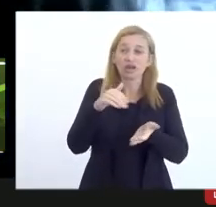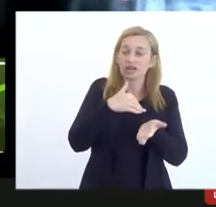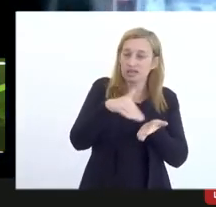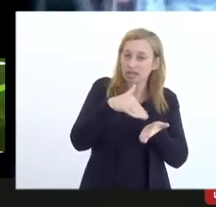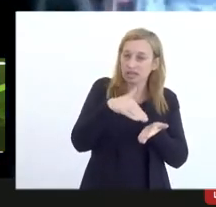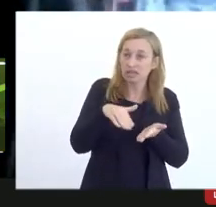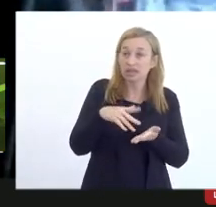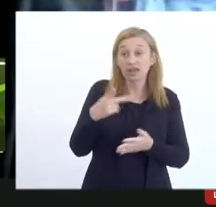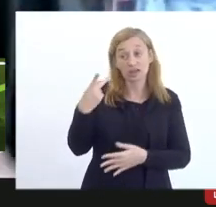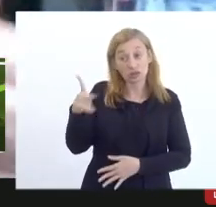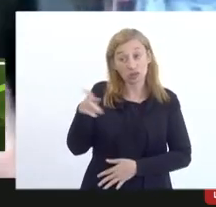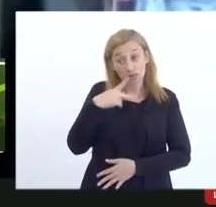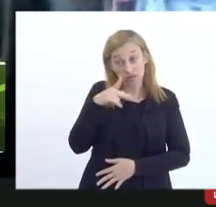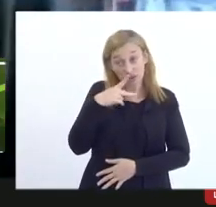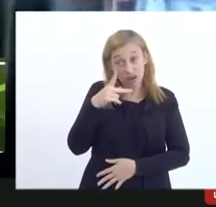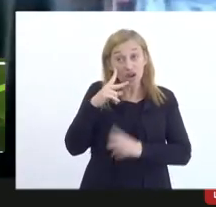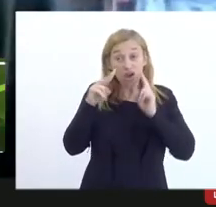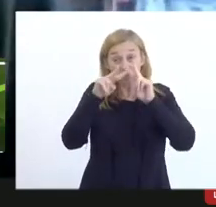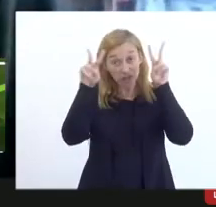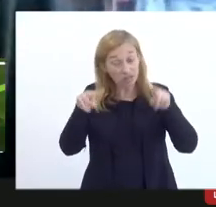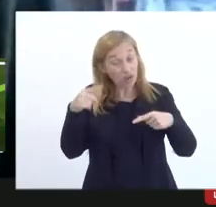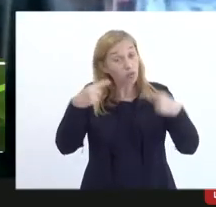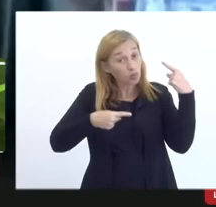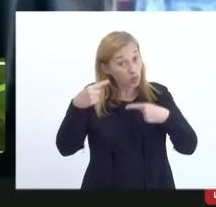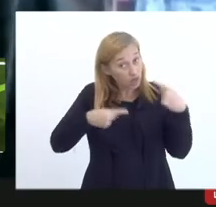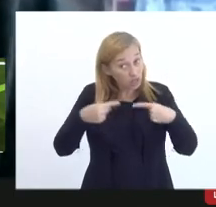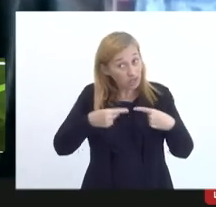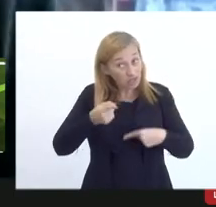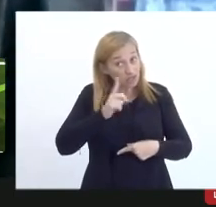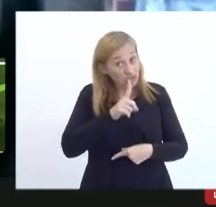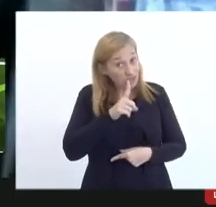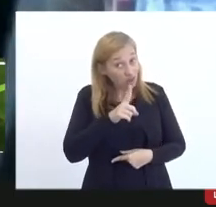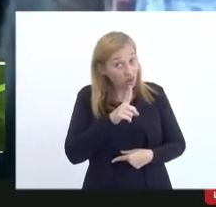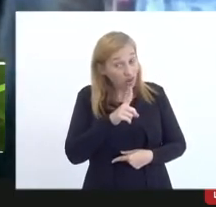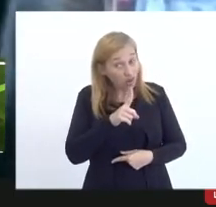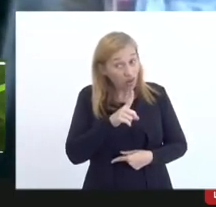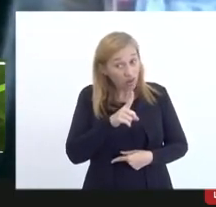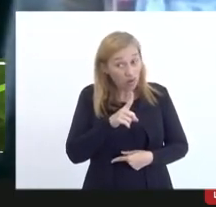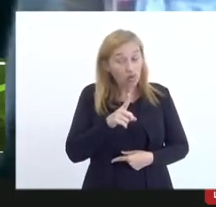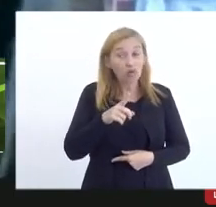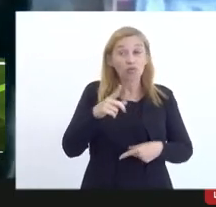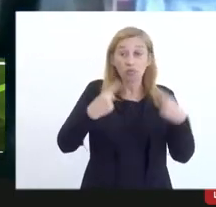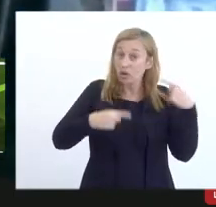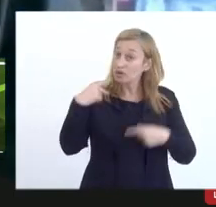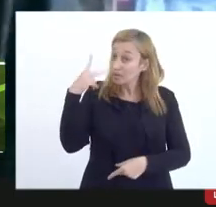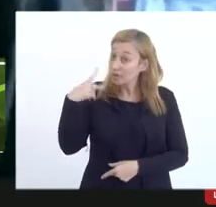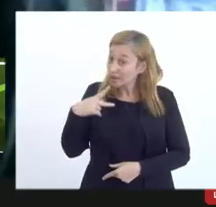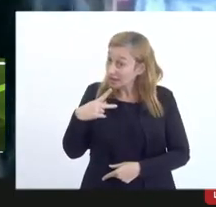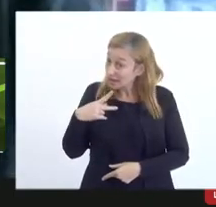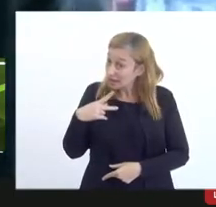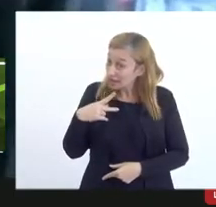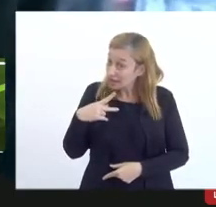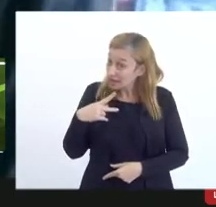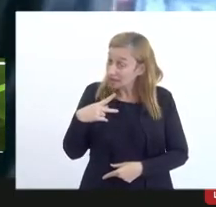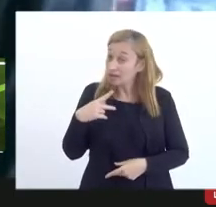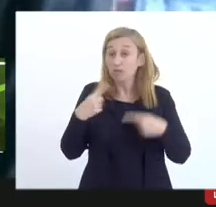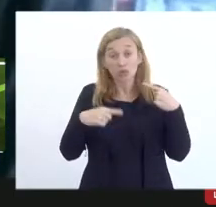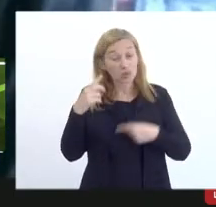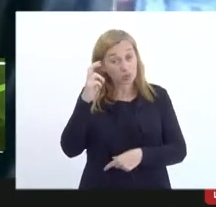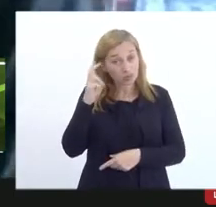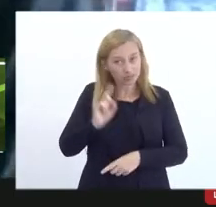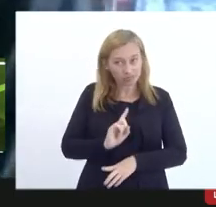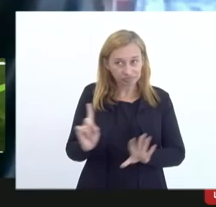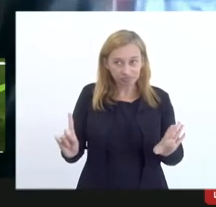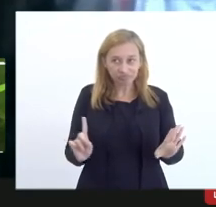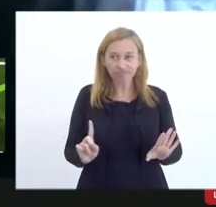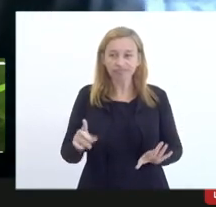eu estou agora falando mais do ponto de vista político, e não político parlamentar, e não político cultural, tem uma hora que eu